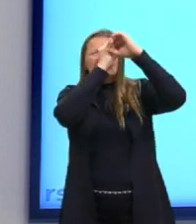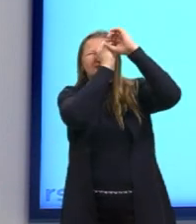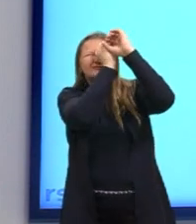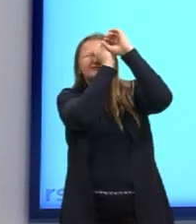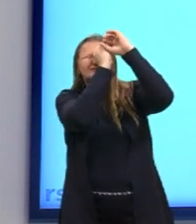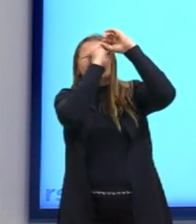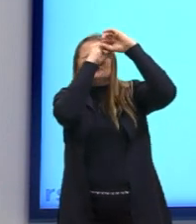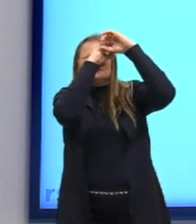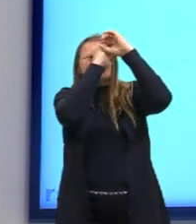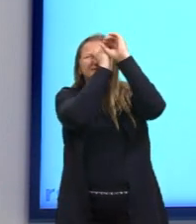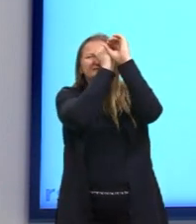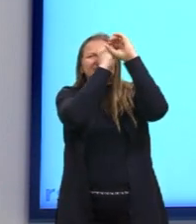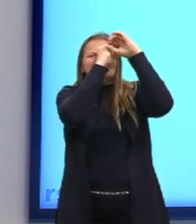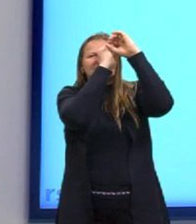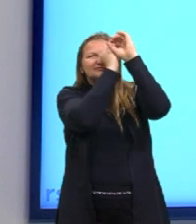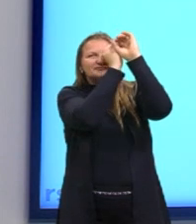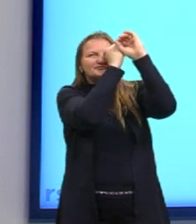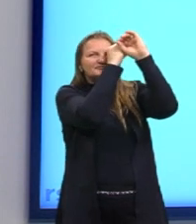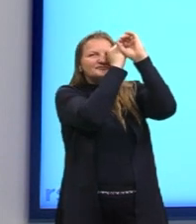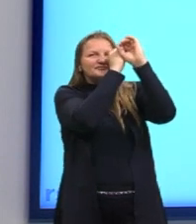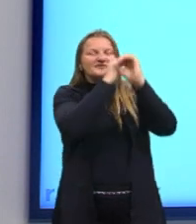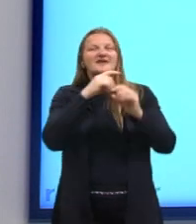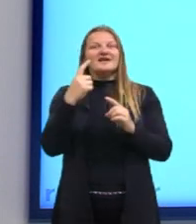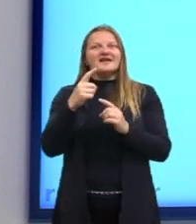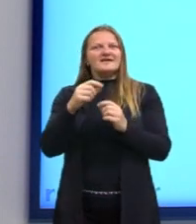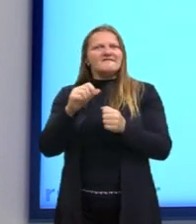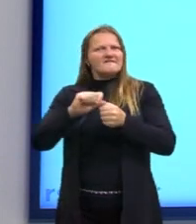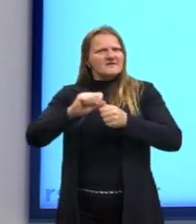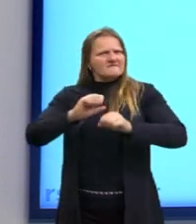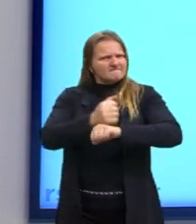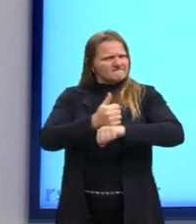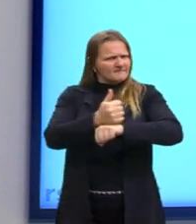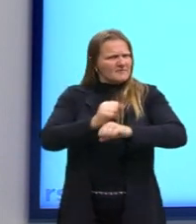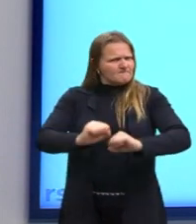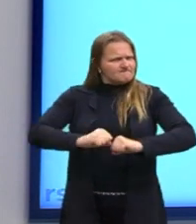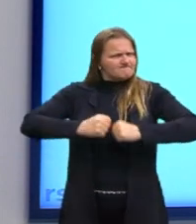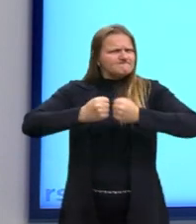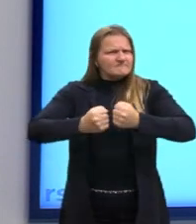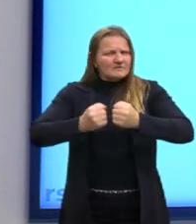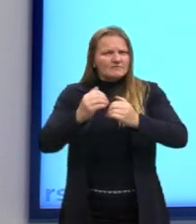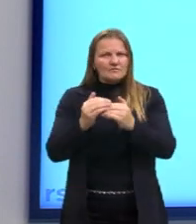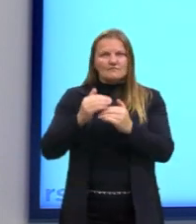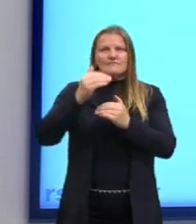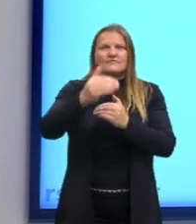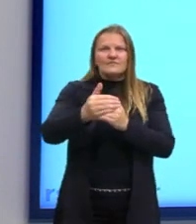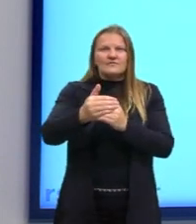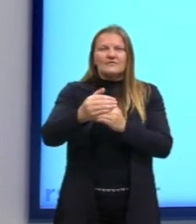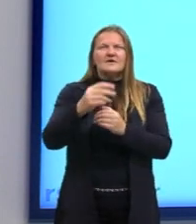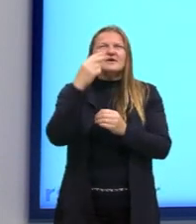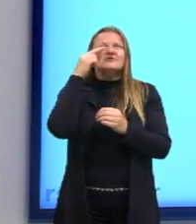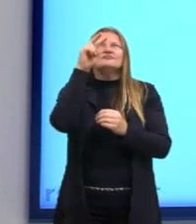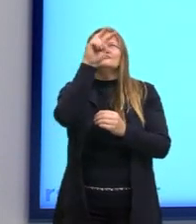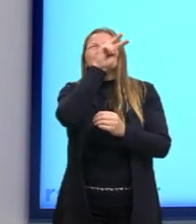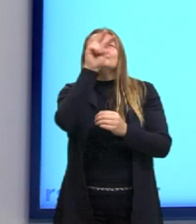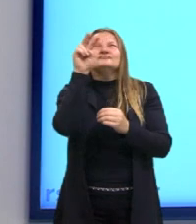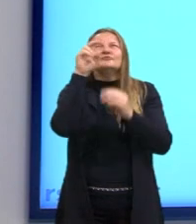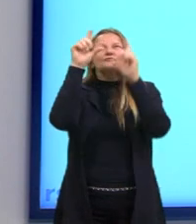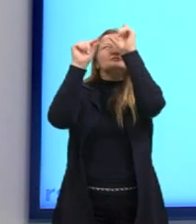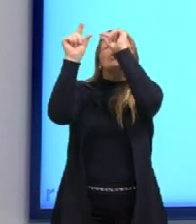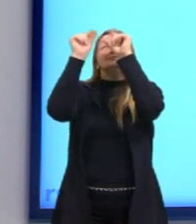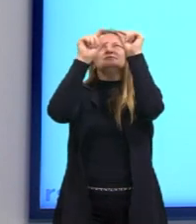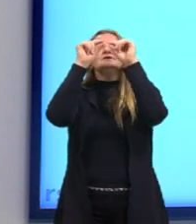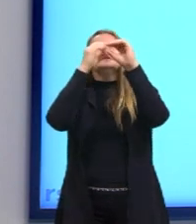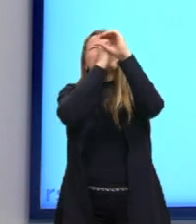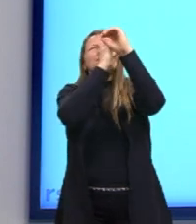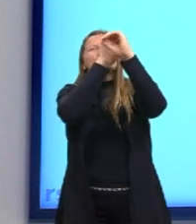da Lua. Vocês vejam o esforço que o Galileu fez, né? Ele ia sobrepondo lunetas para fazer essas observações dos